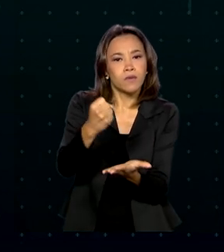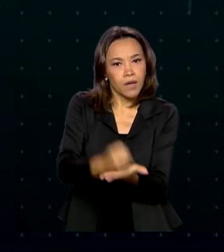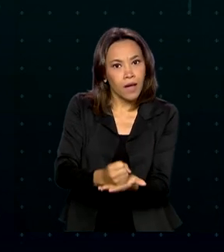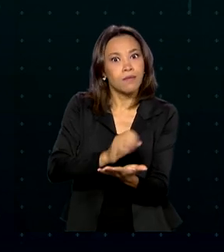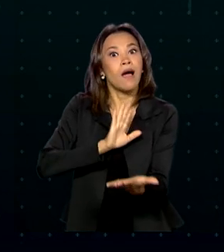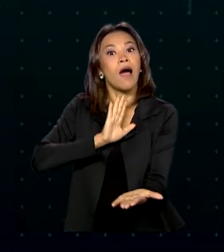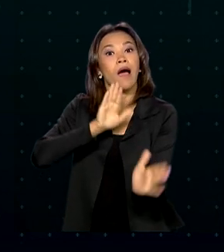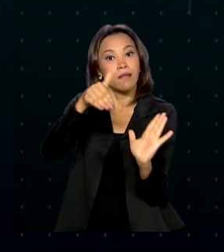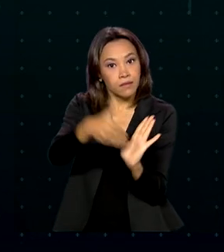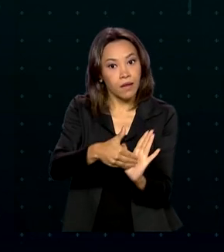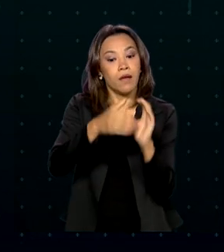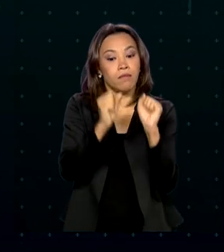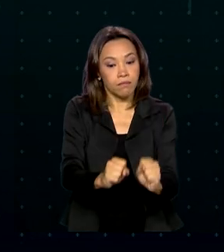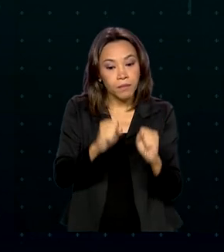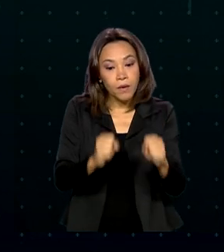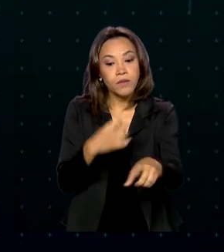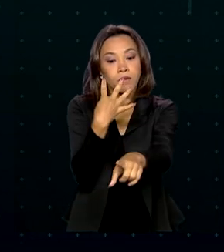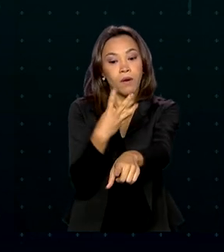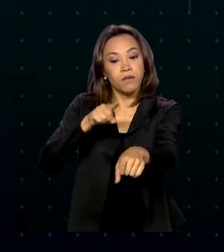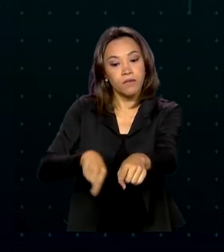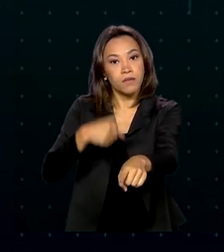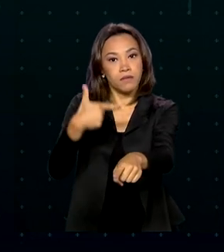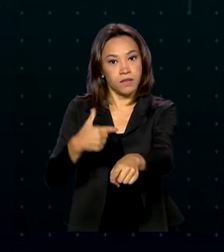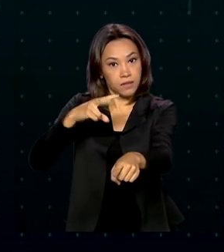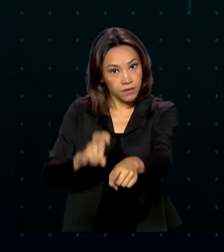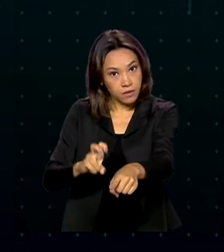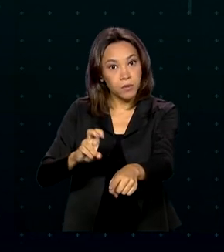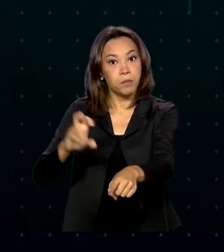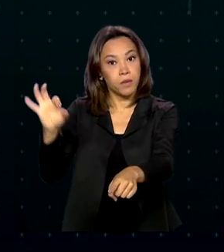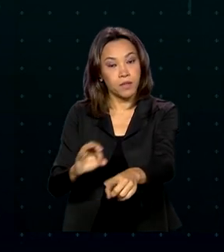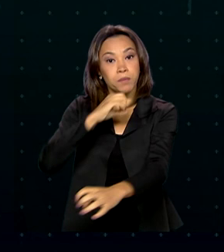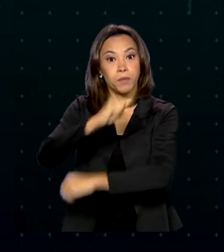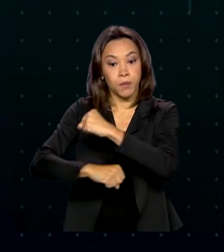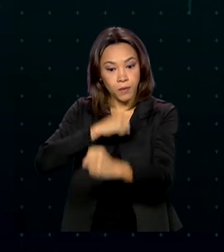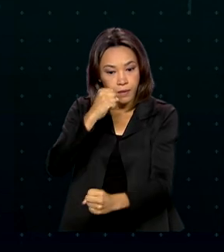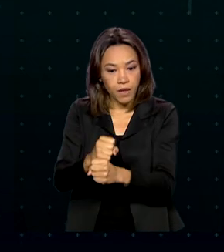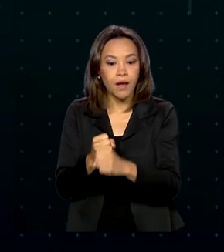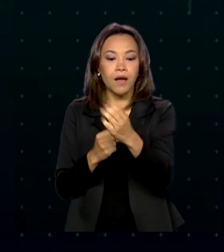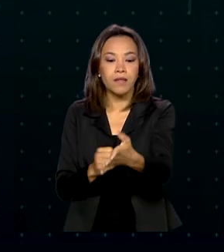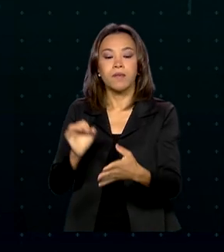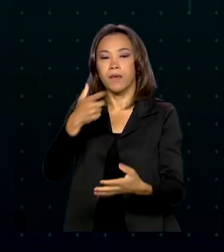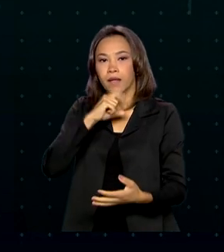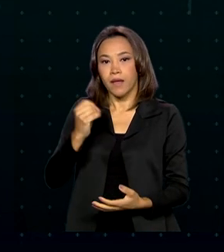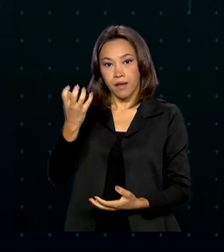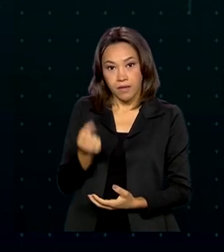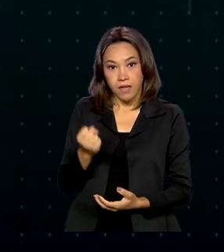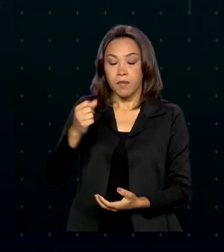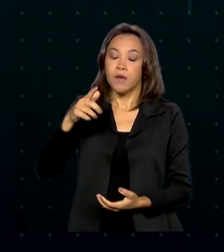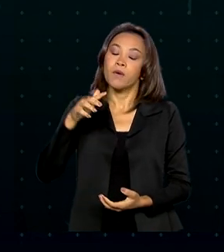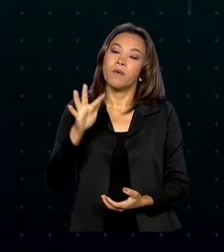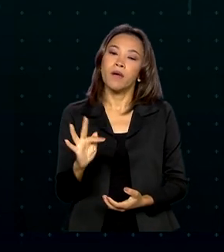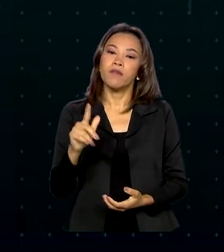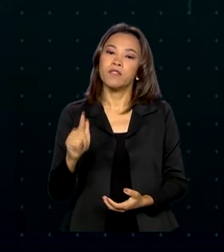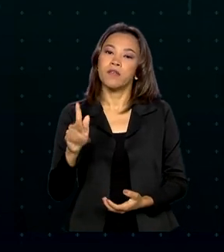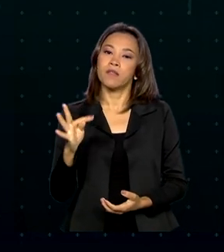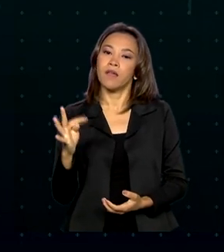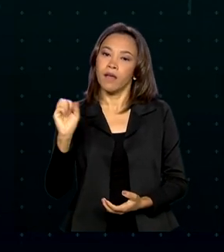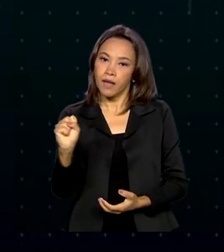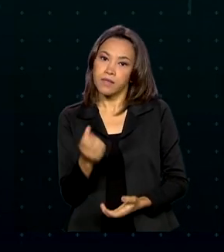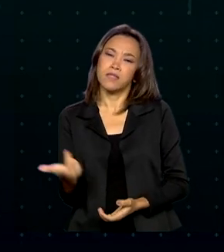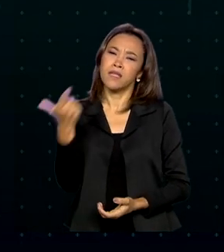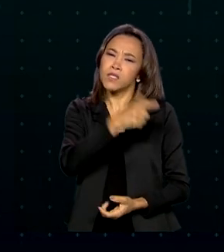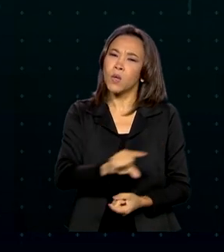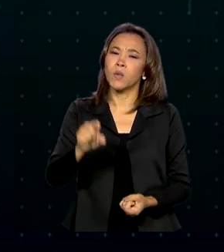chegar a 4,25% ao ano para cotistas do FGTS e nas demais regiões